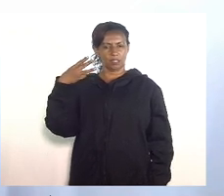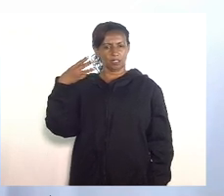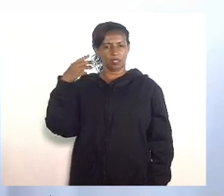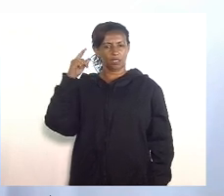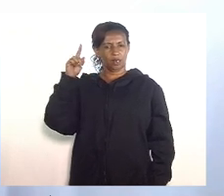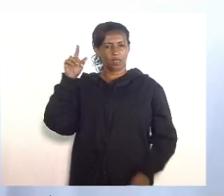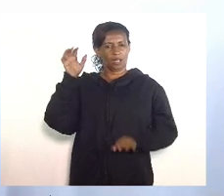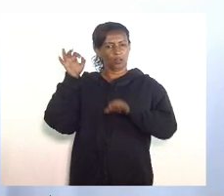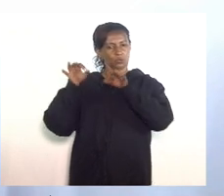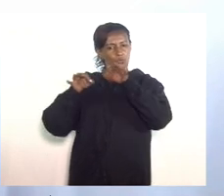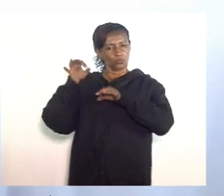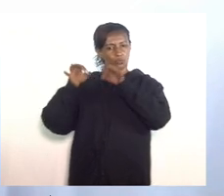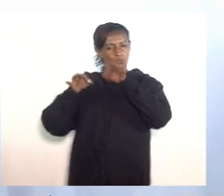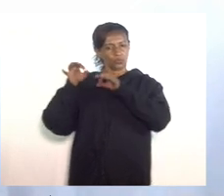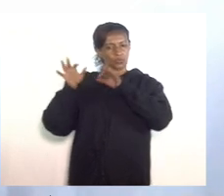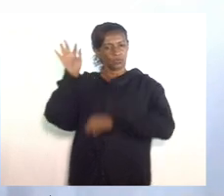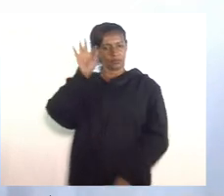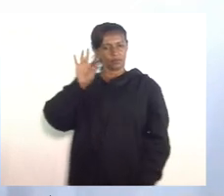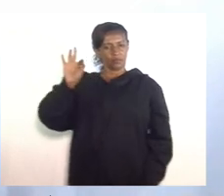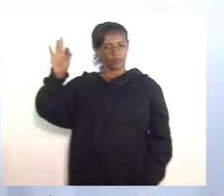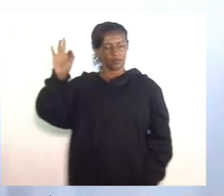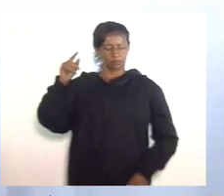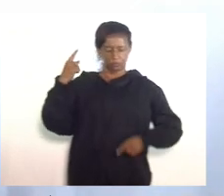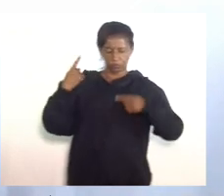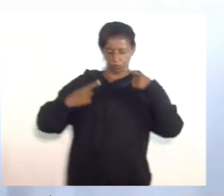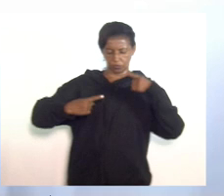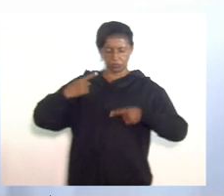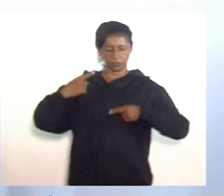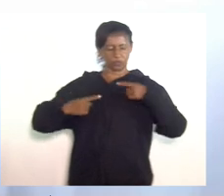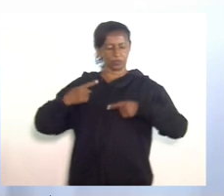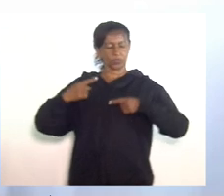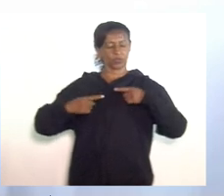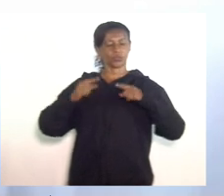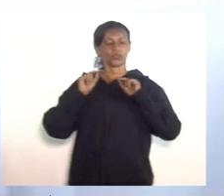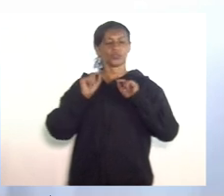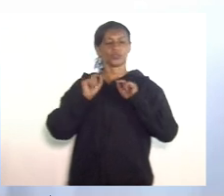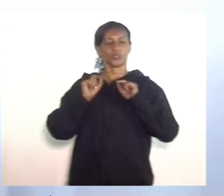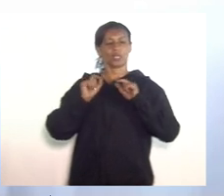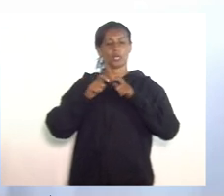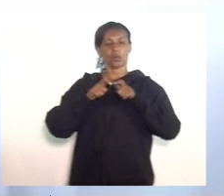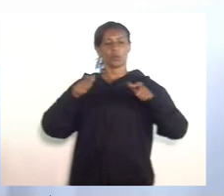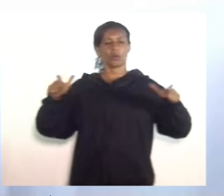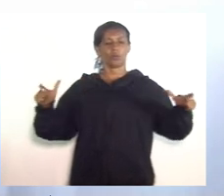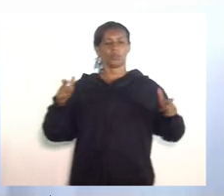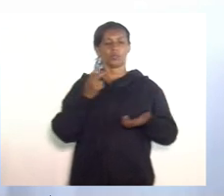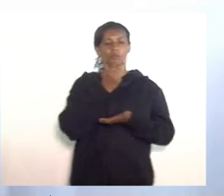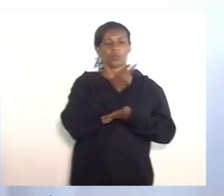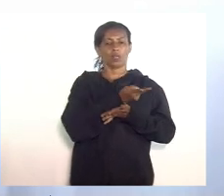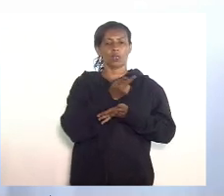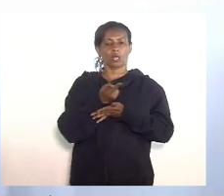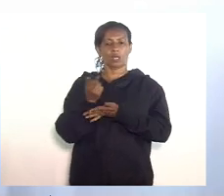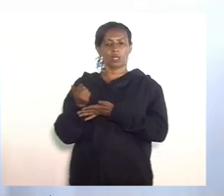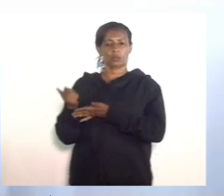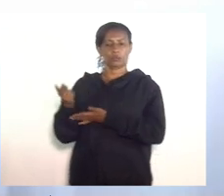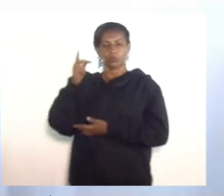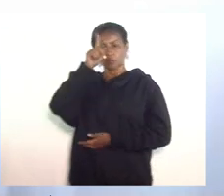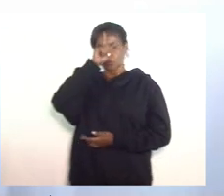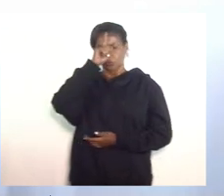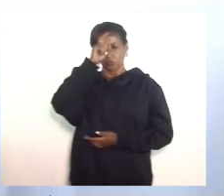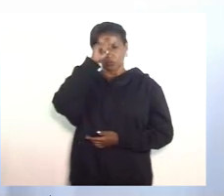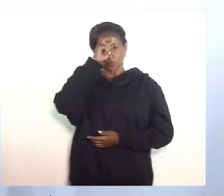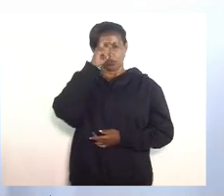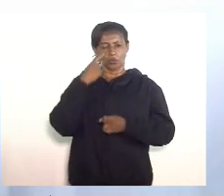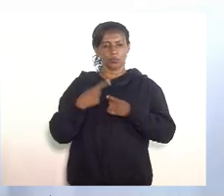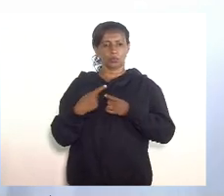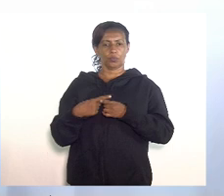discutia nessa ação era exatamente a ampliação dos leitos já que o estado do Rio de Janeiro conta